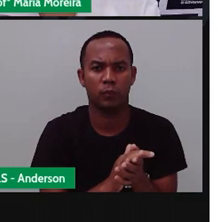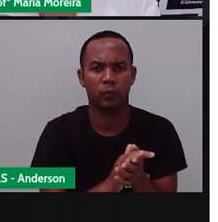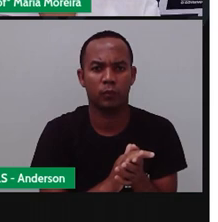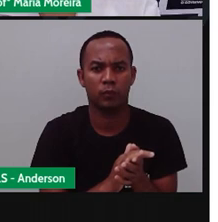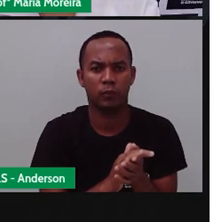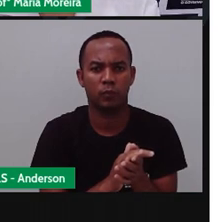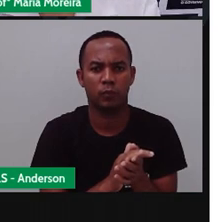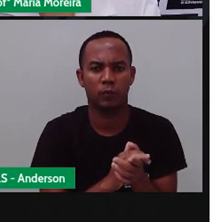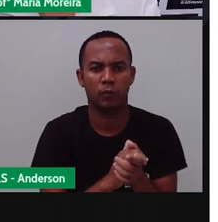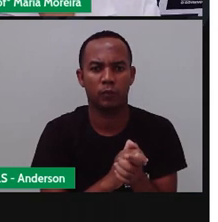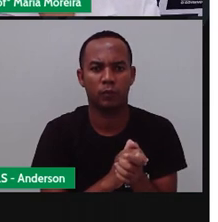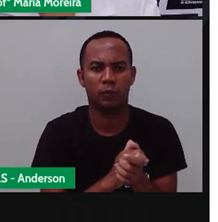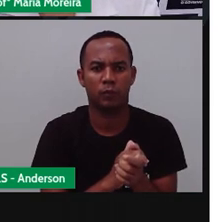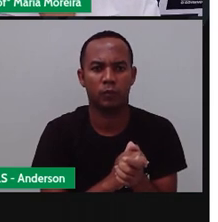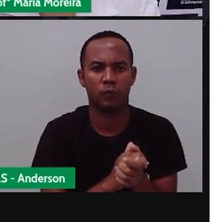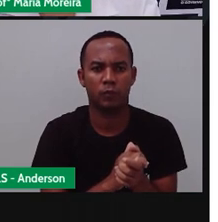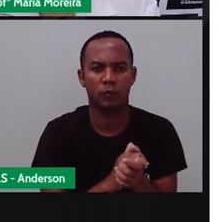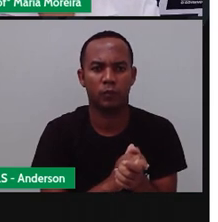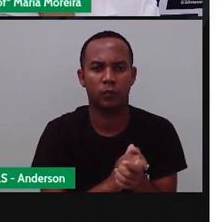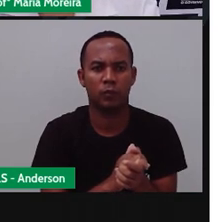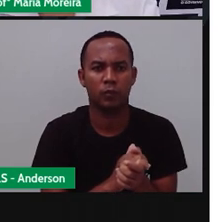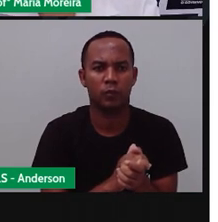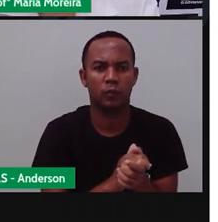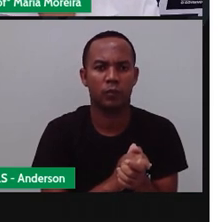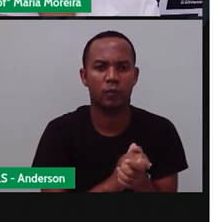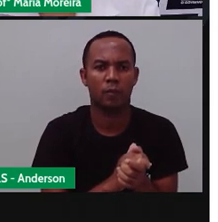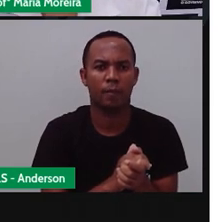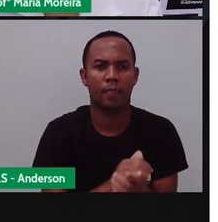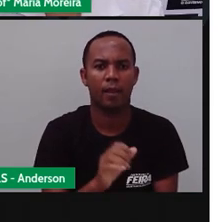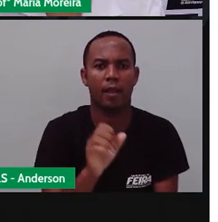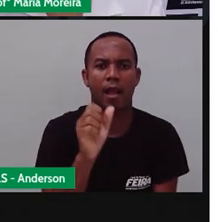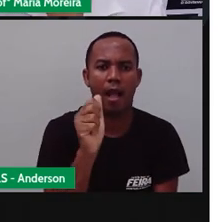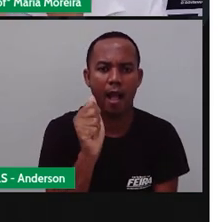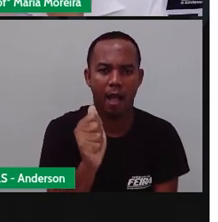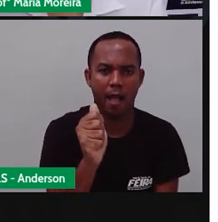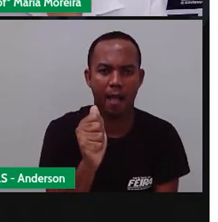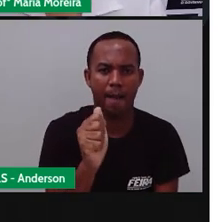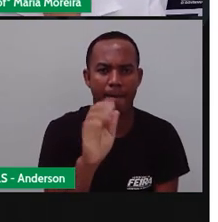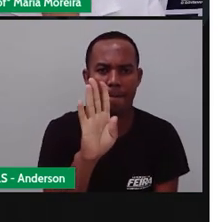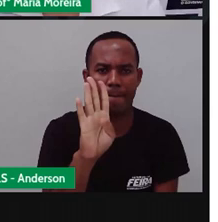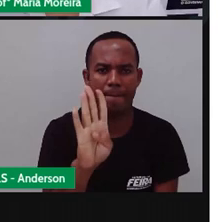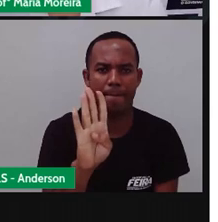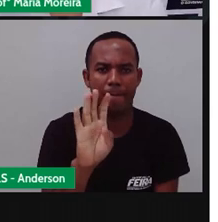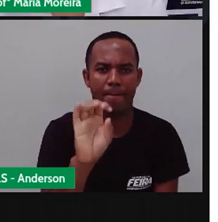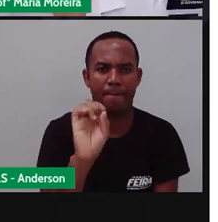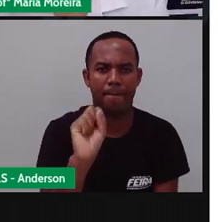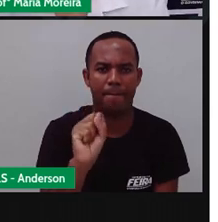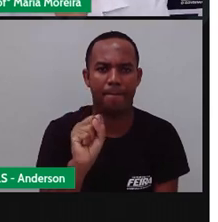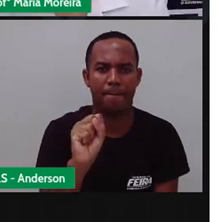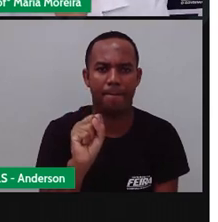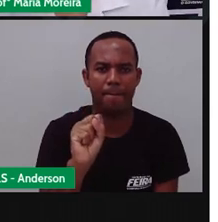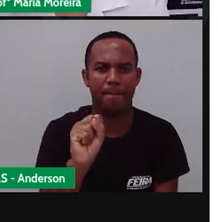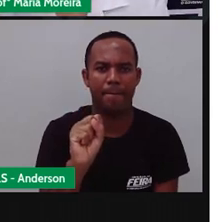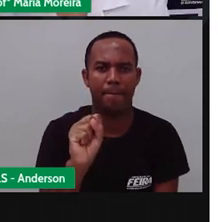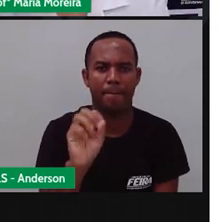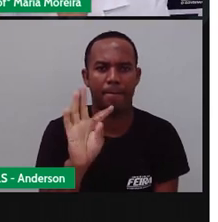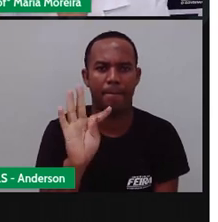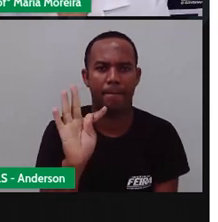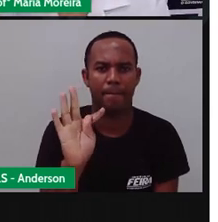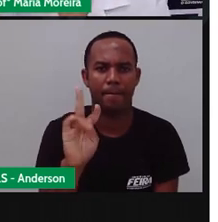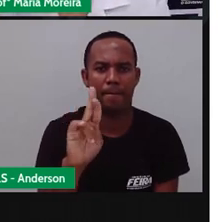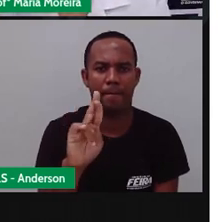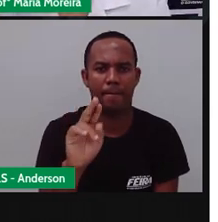né? Desculpa. Que são o Os abstratos. Esse substantivo abstrato, eu vou criar ele aonde, ó?